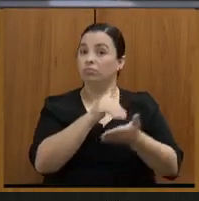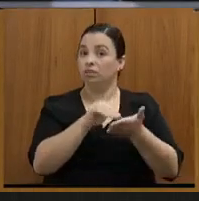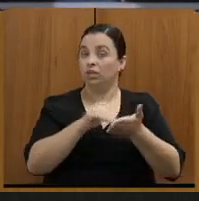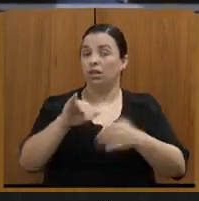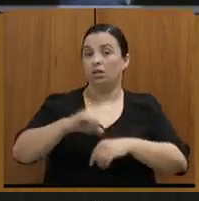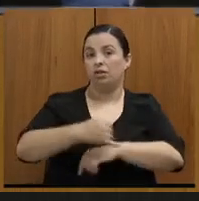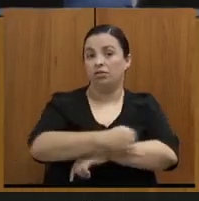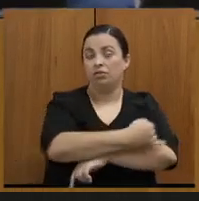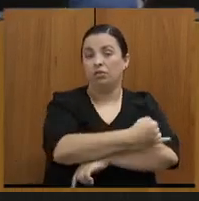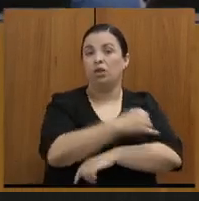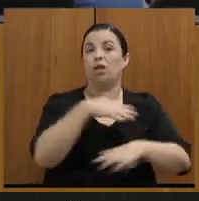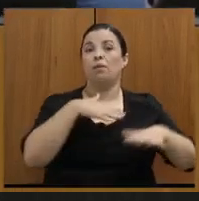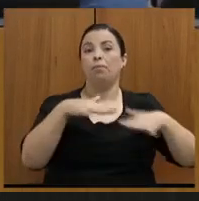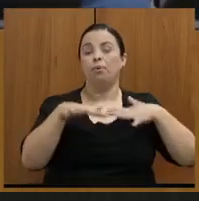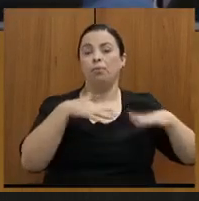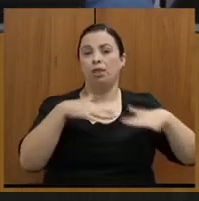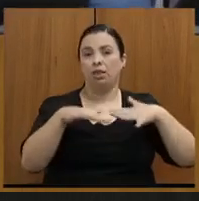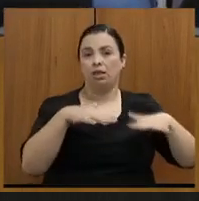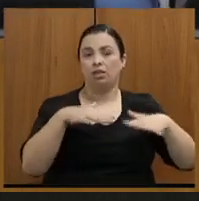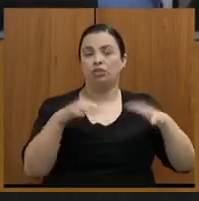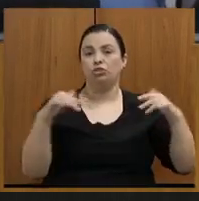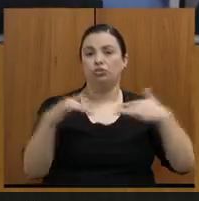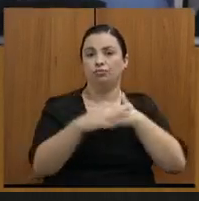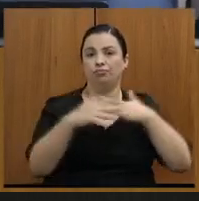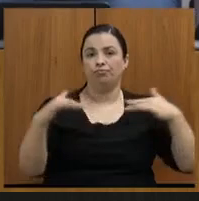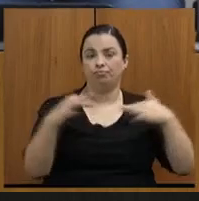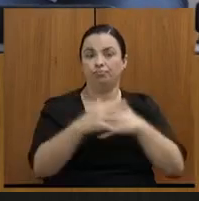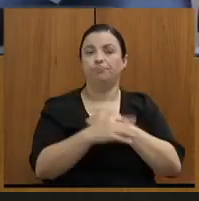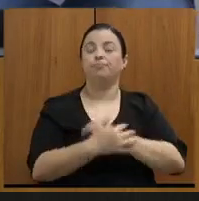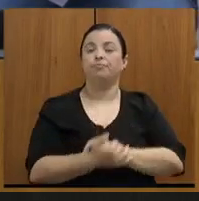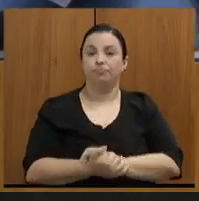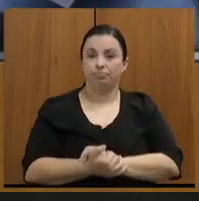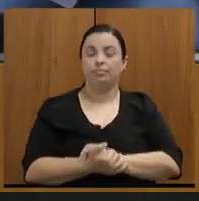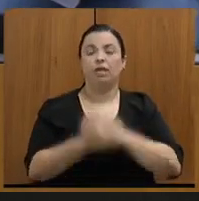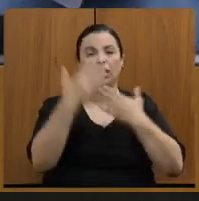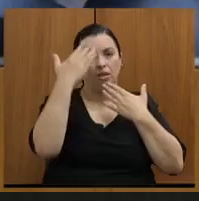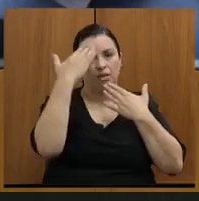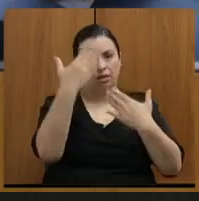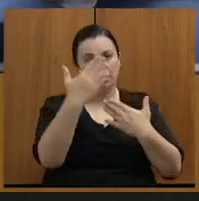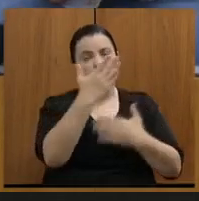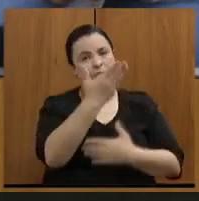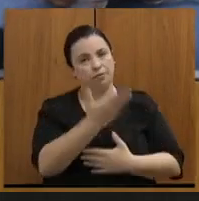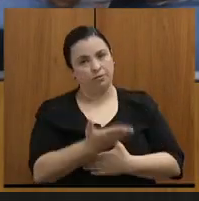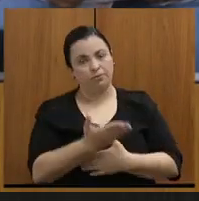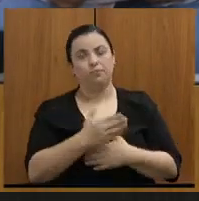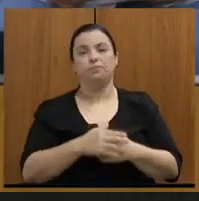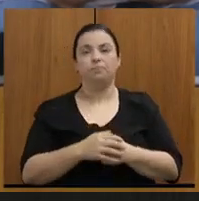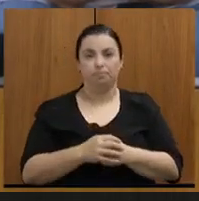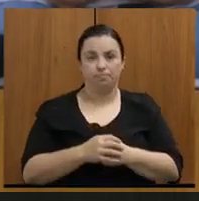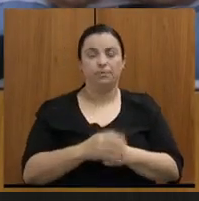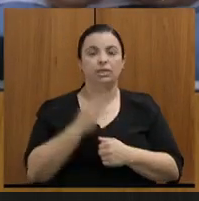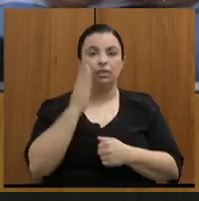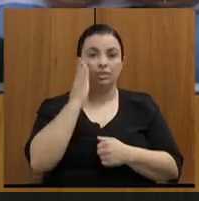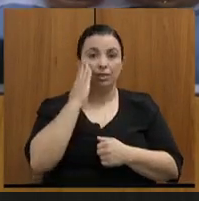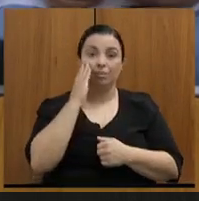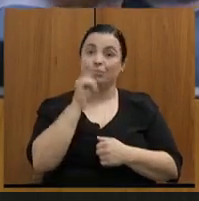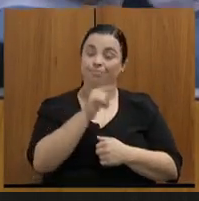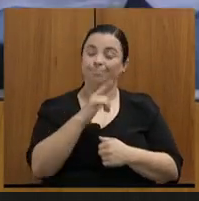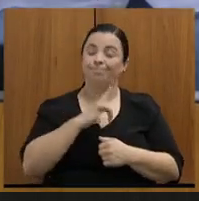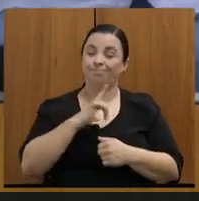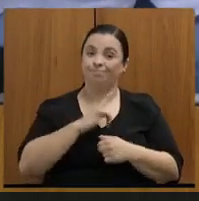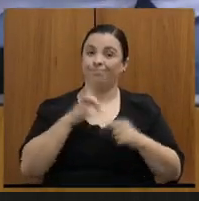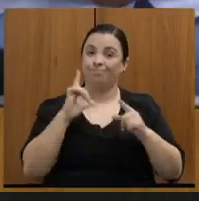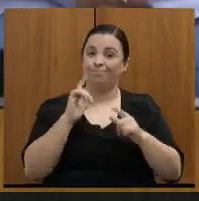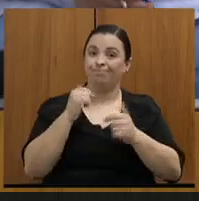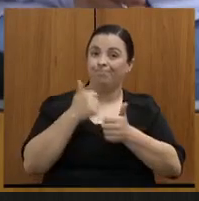e Mobilidade. Queria agradecer a sua excelência, o secretário. Sabemos que ele vem de uma luta aí,